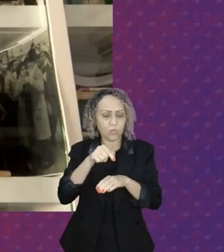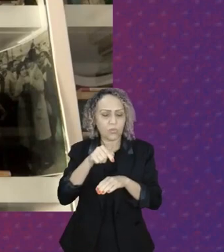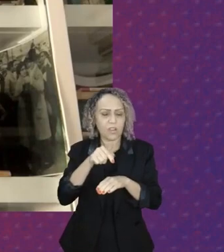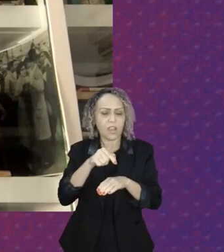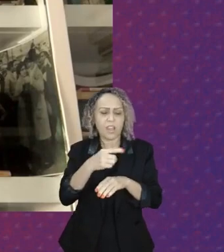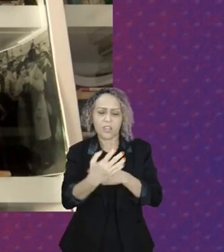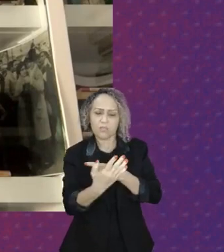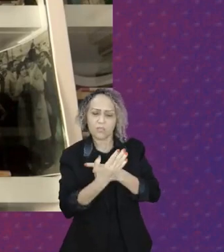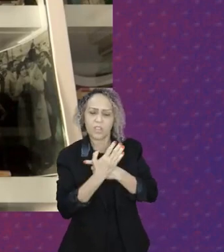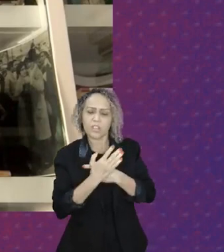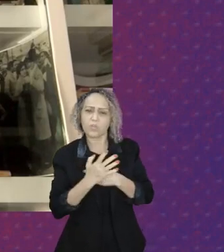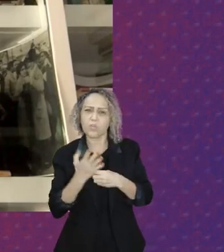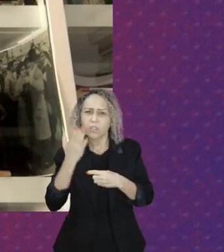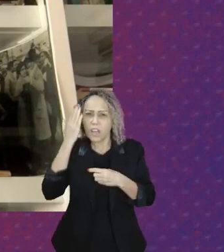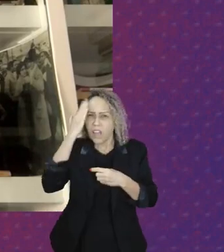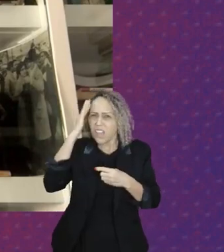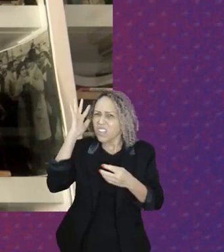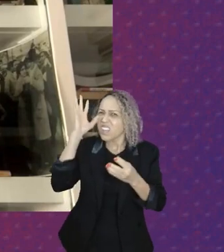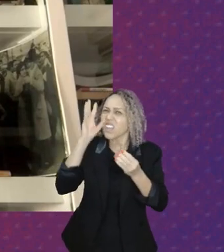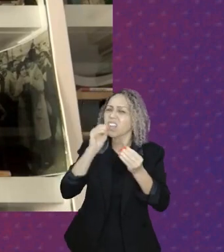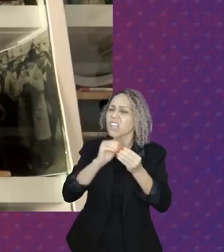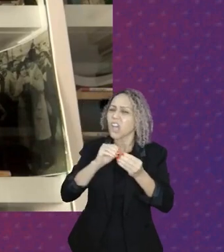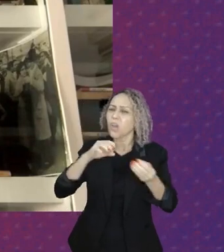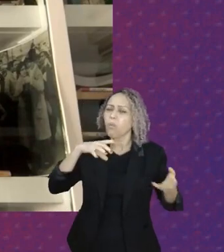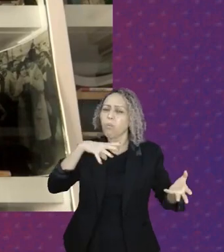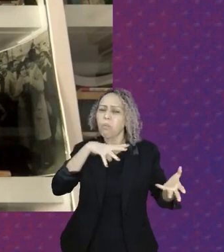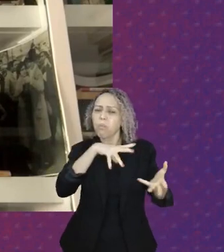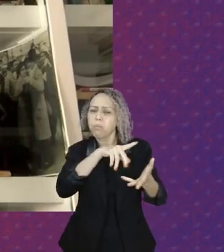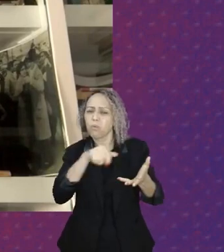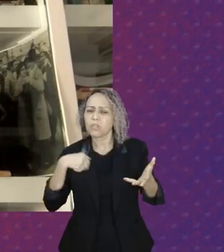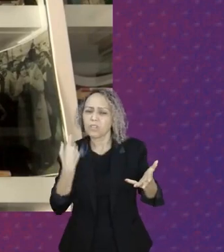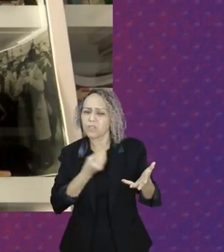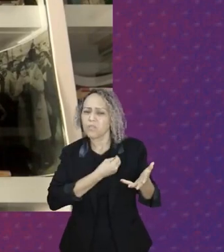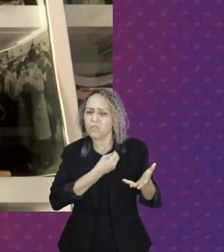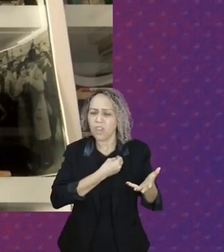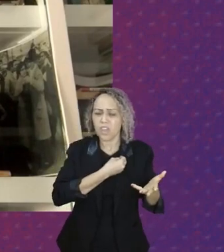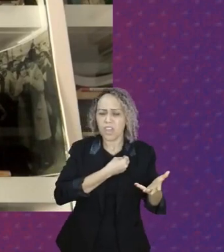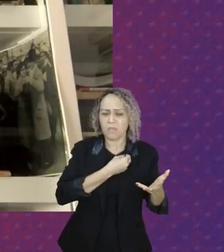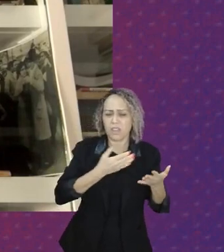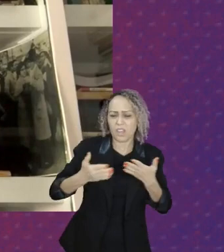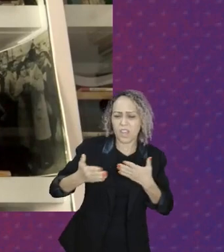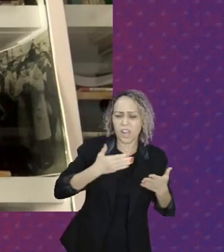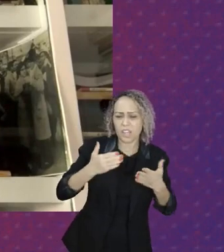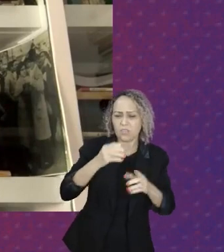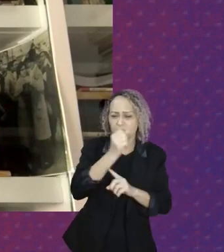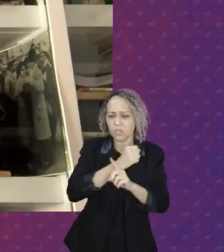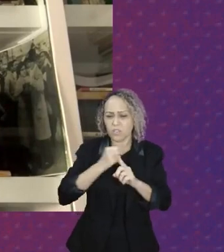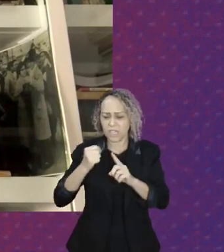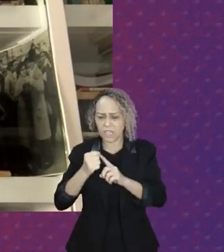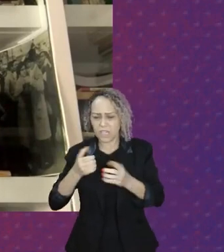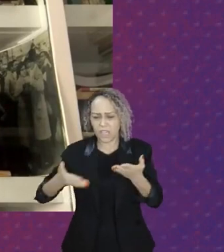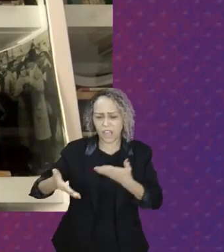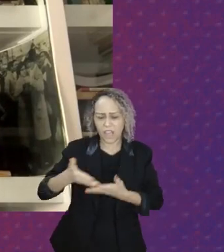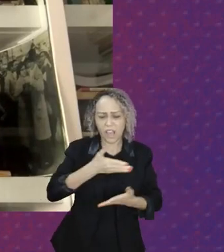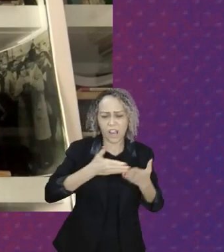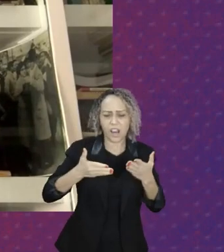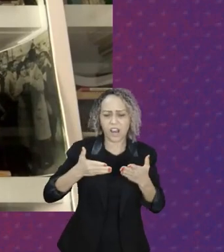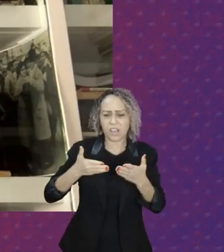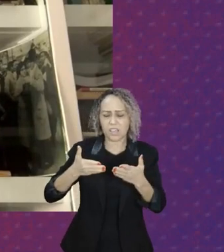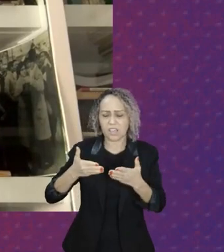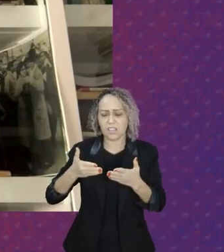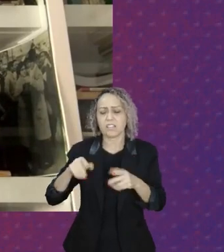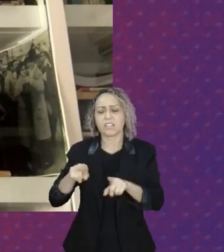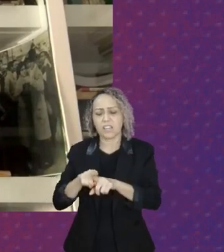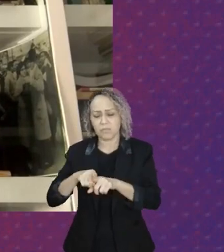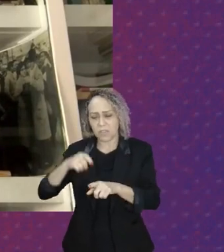vivemos, das relações sociais, das relações de dominação, das relações que promovem a exclusão, à